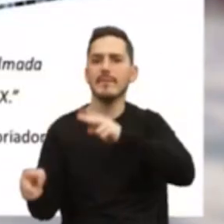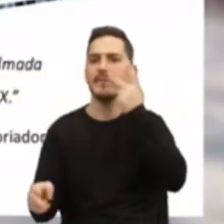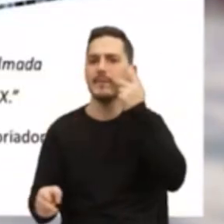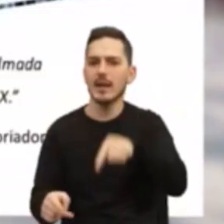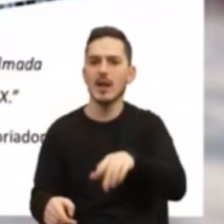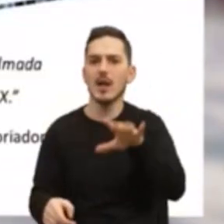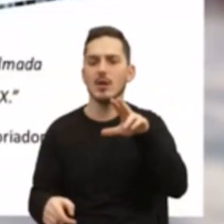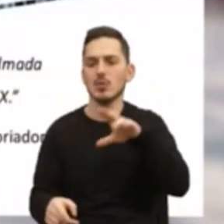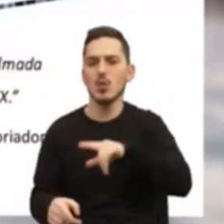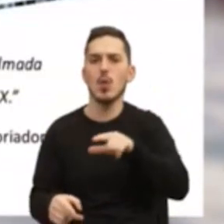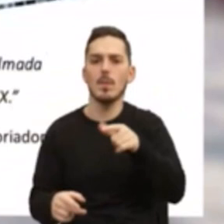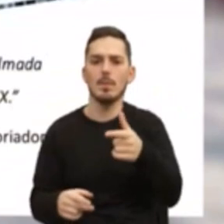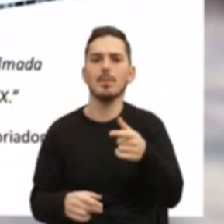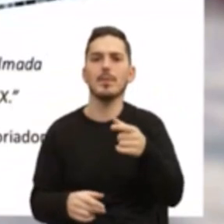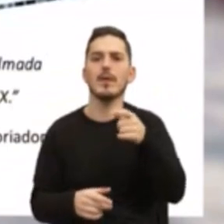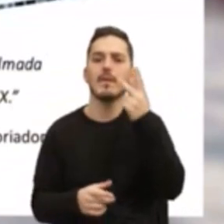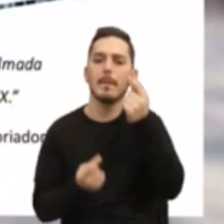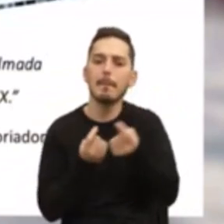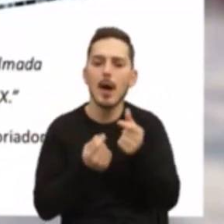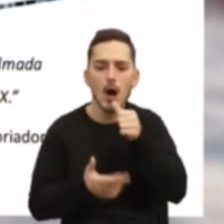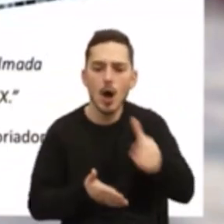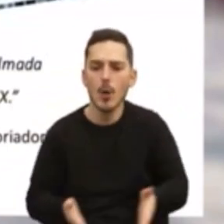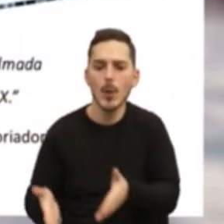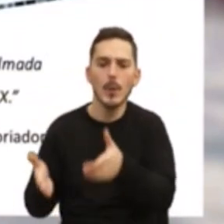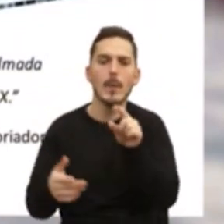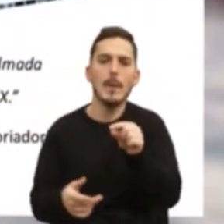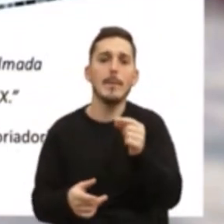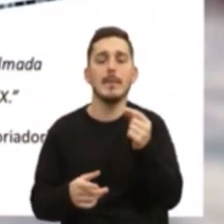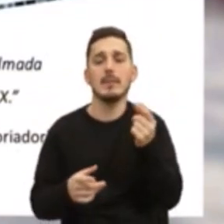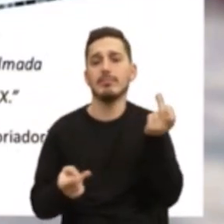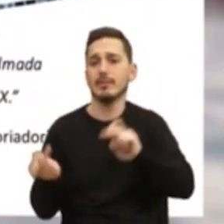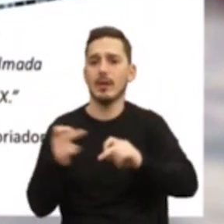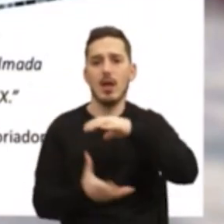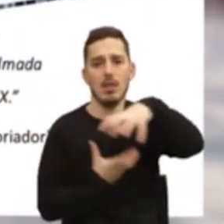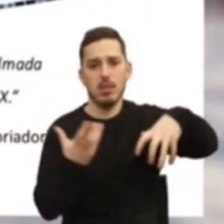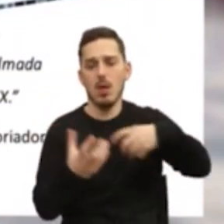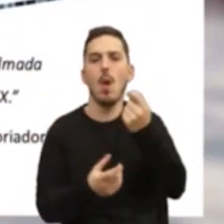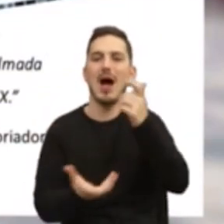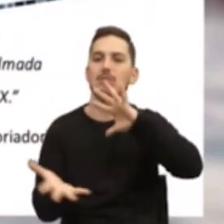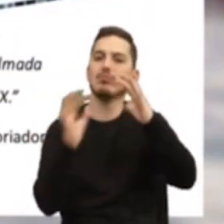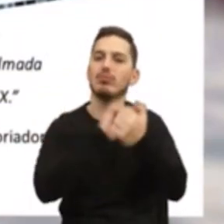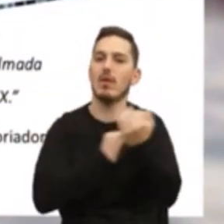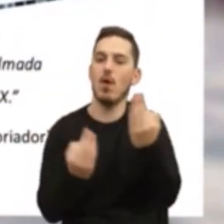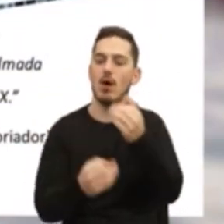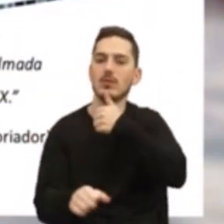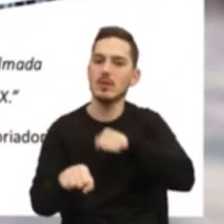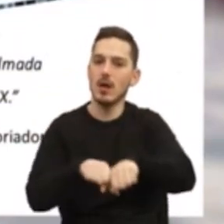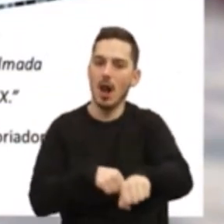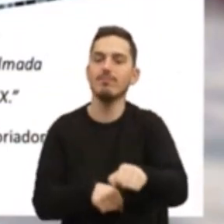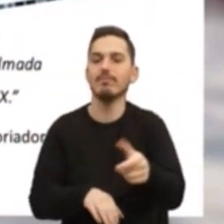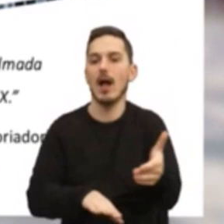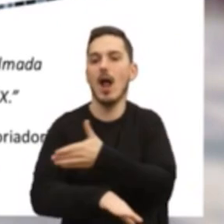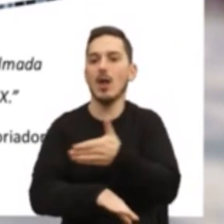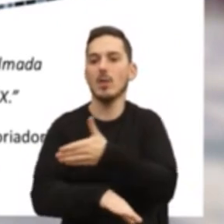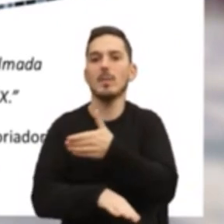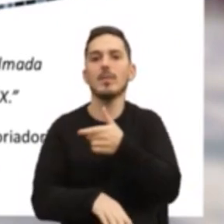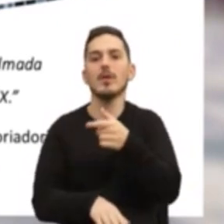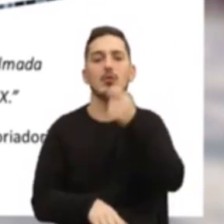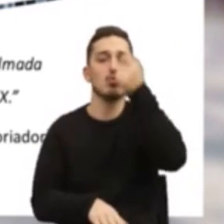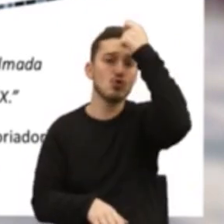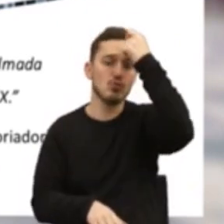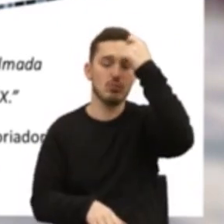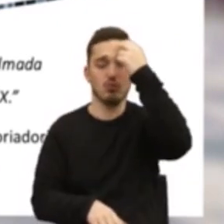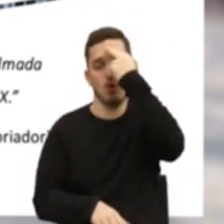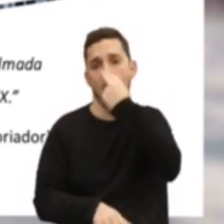Ribeirinha. Os murais desencadearam enorme controvérsia e foram quase destruídos pelo regime. De acordo com os historiadores de